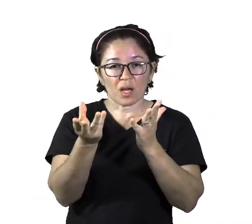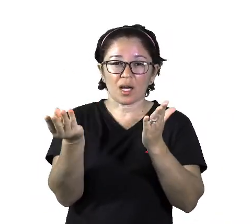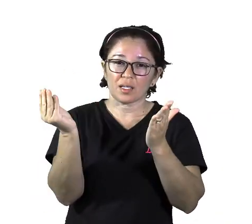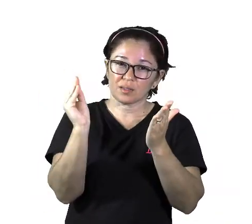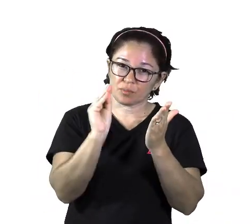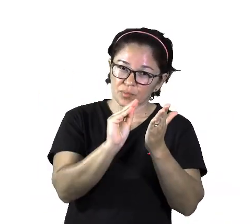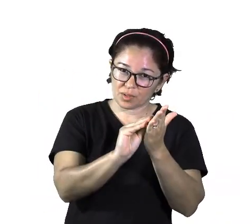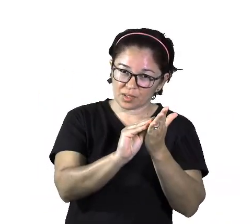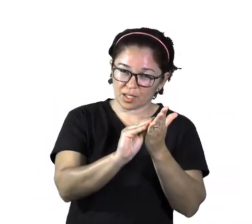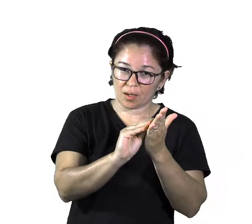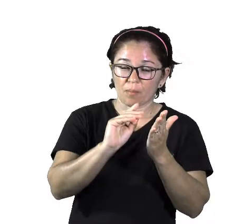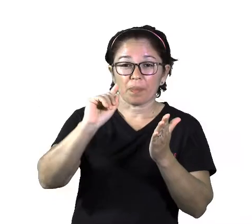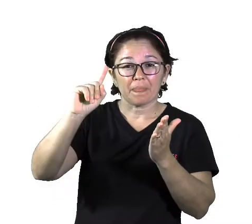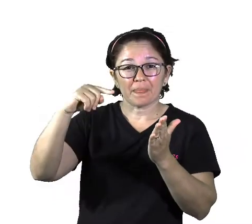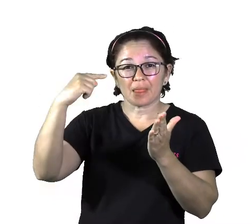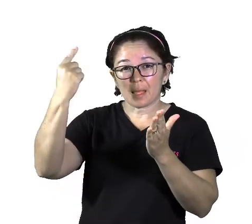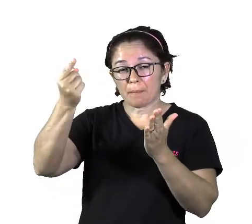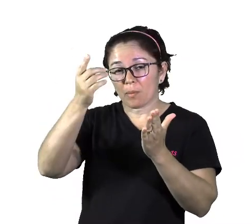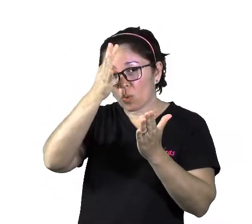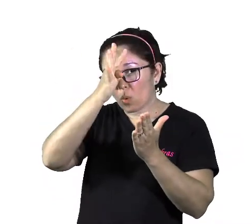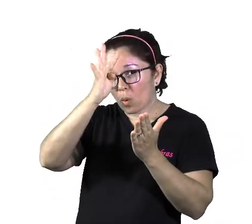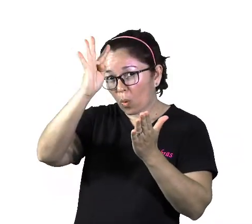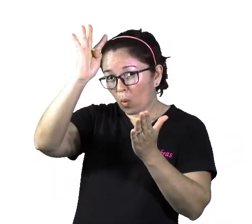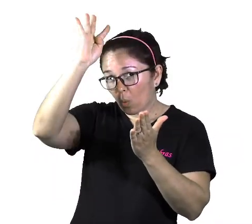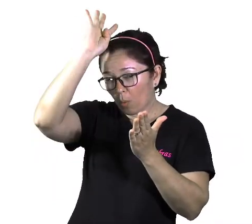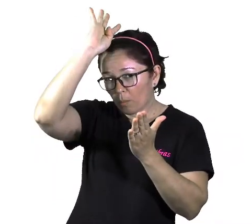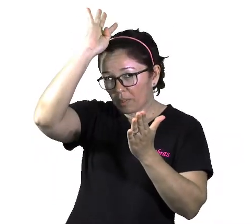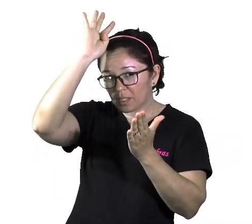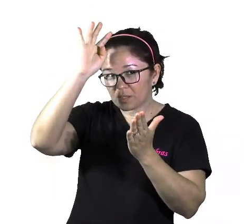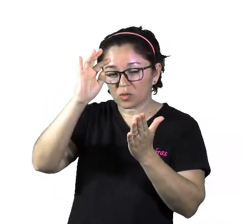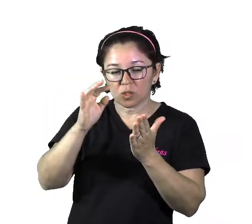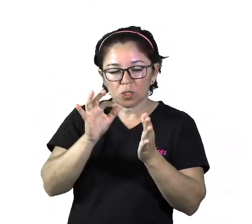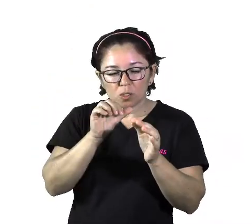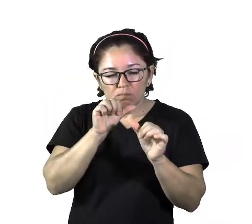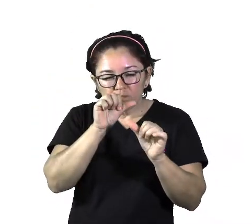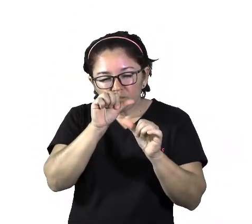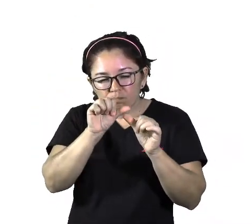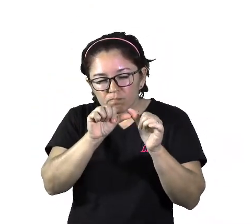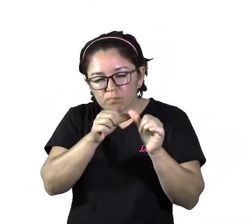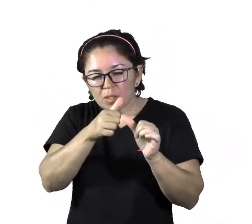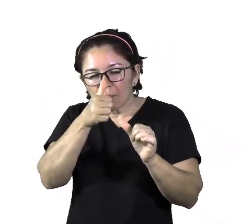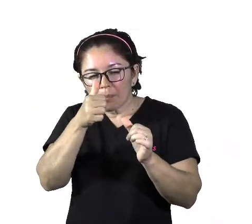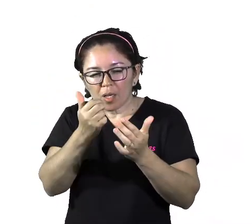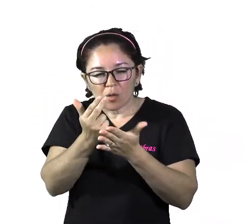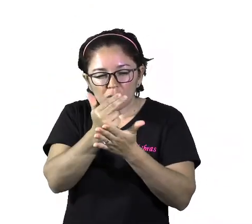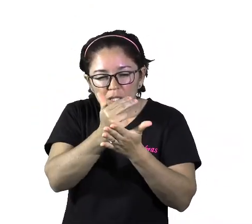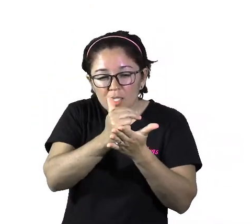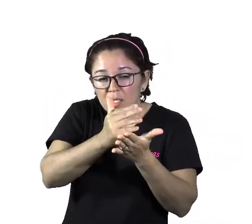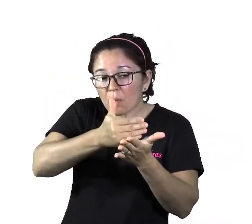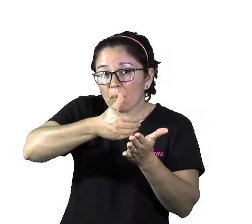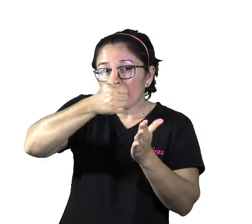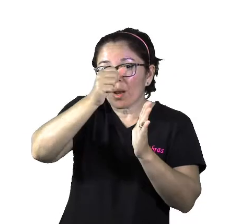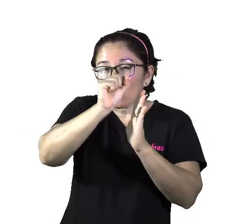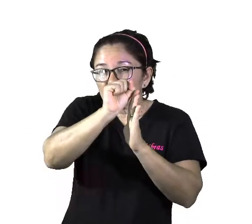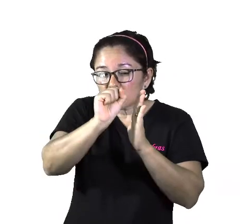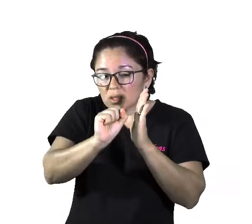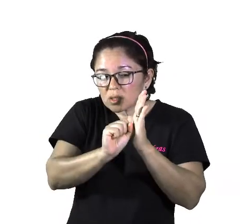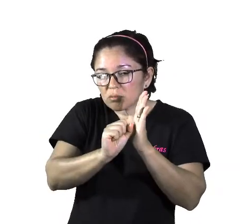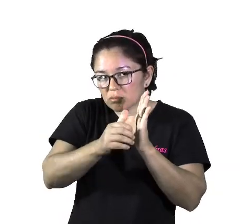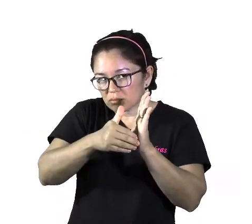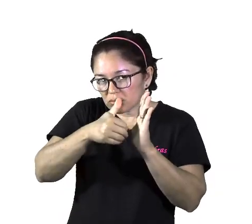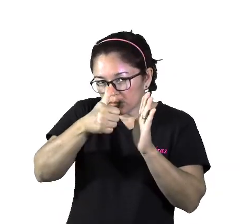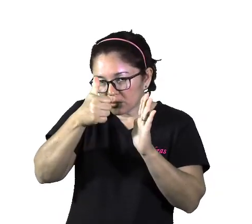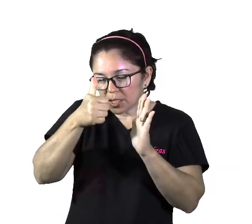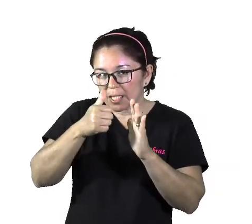melhoraram ali o desenho desses símbolos, tá bom? Então, do alfabeto fenício,